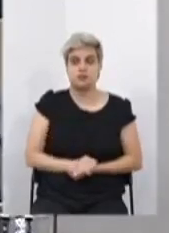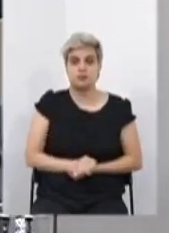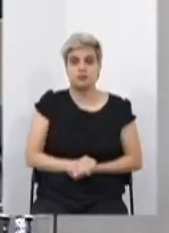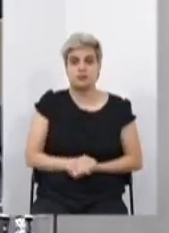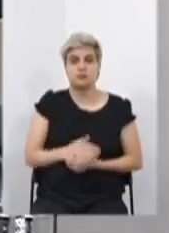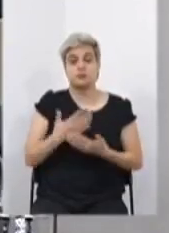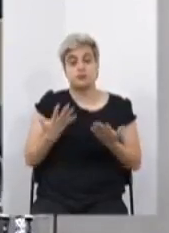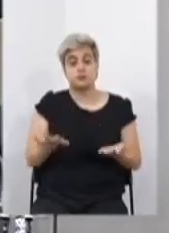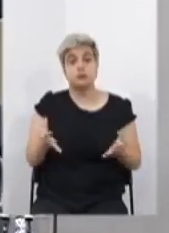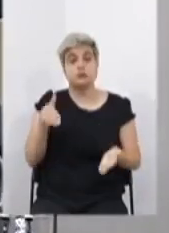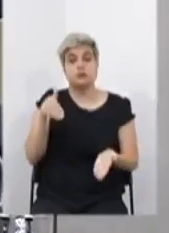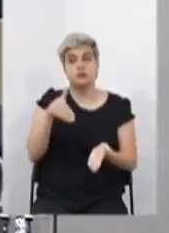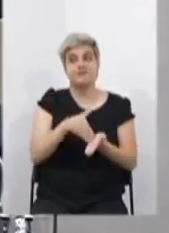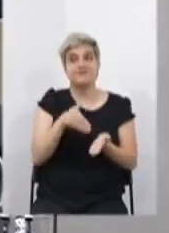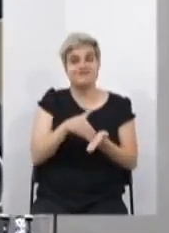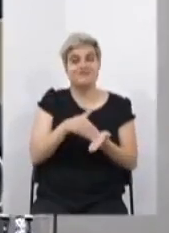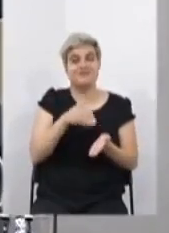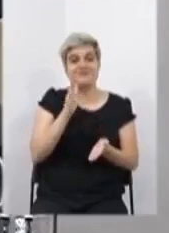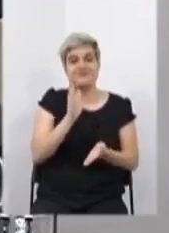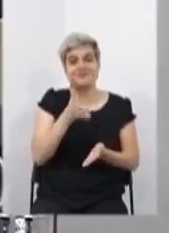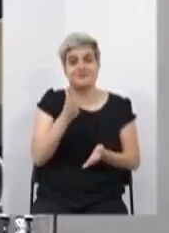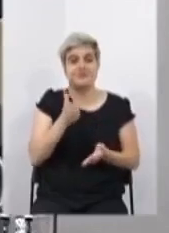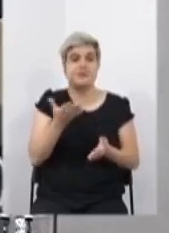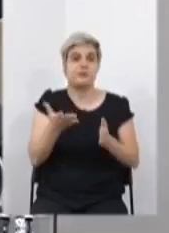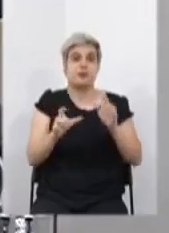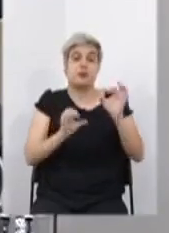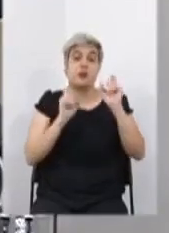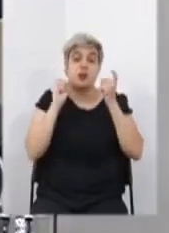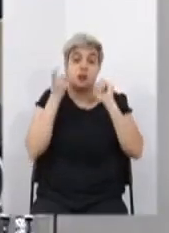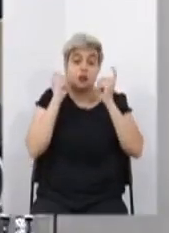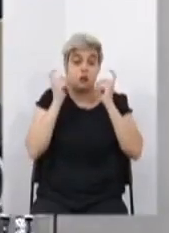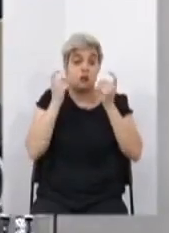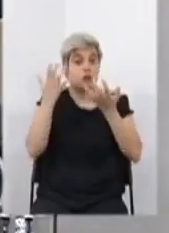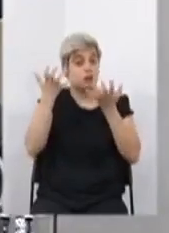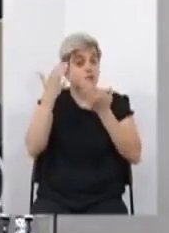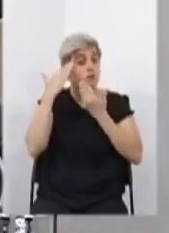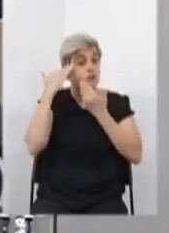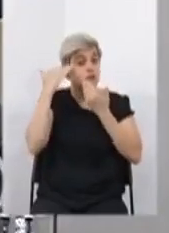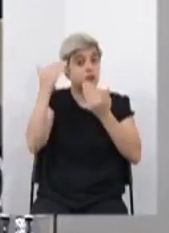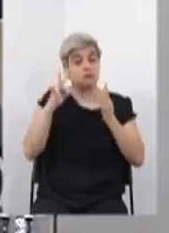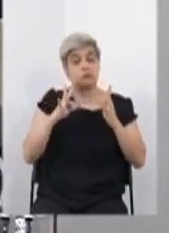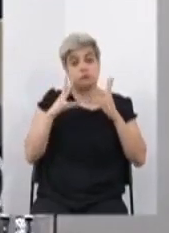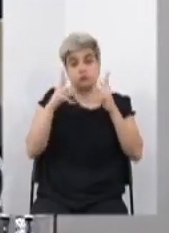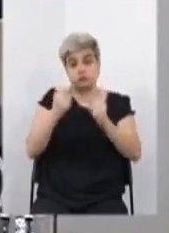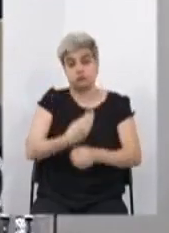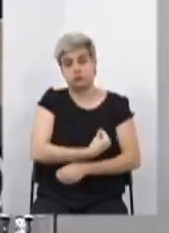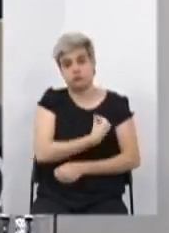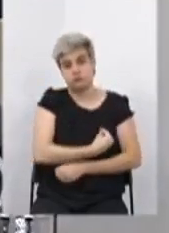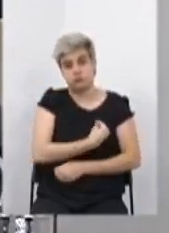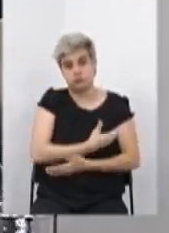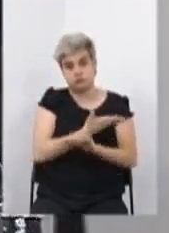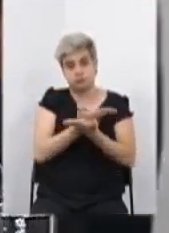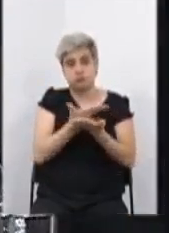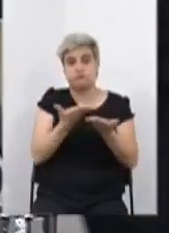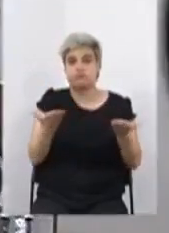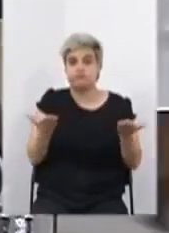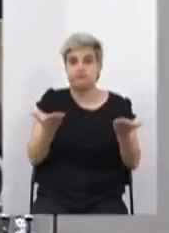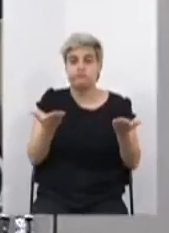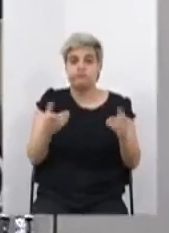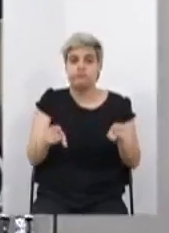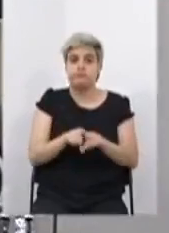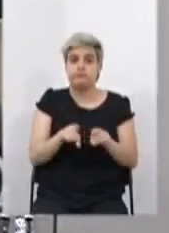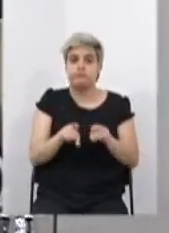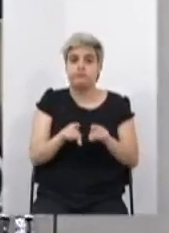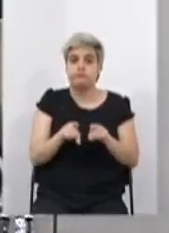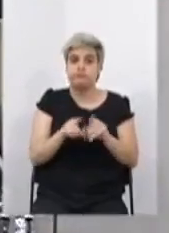Cumprida a finalidade da reunião, a presidência agradece a presença dos parlamentares e dos convidados, determina a